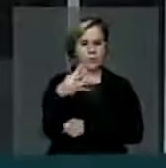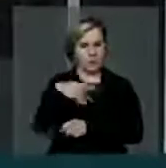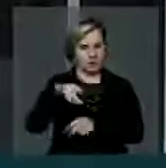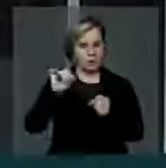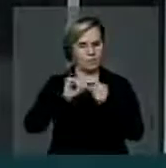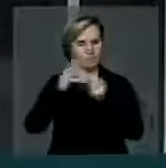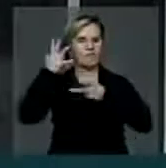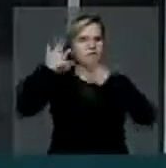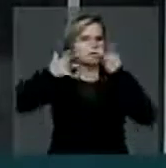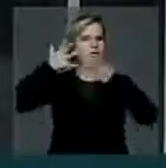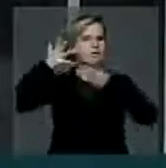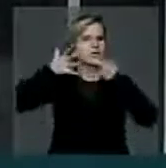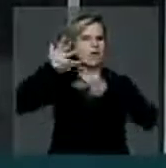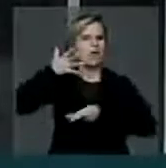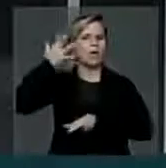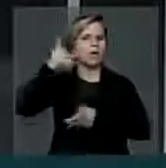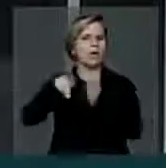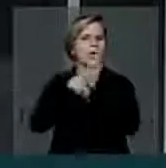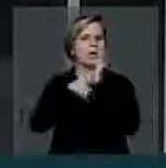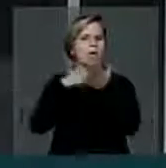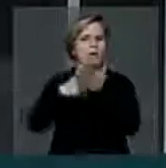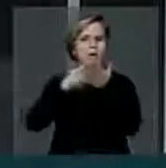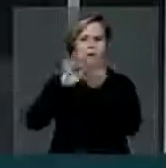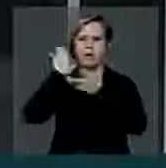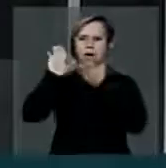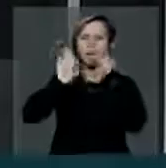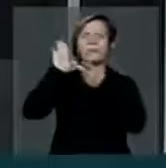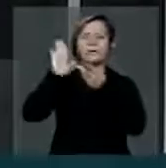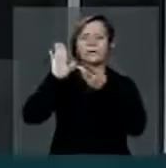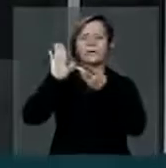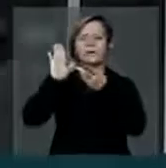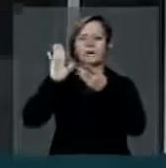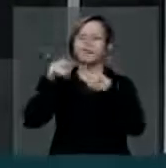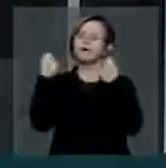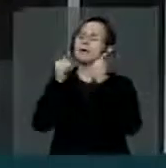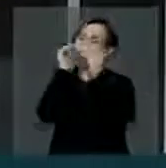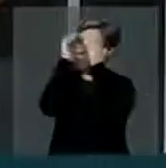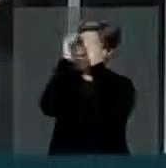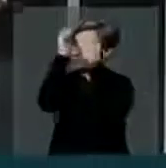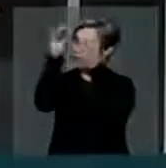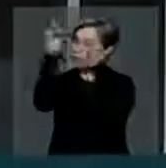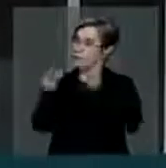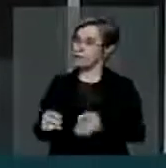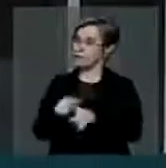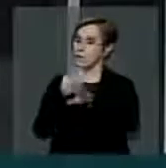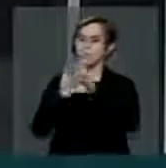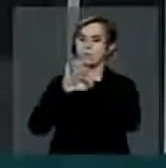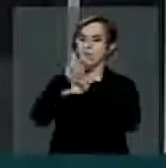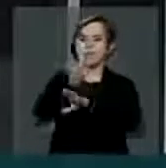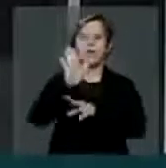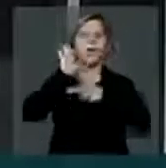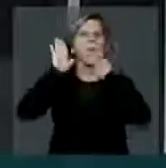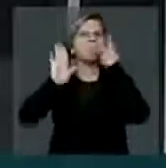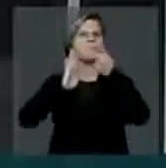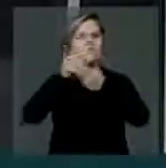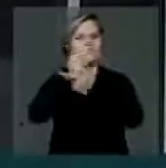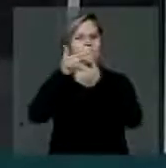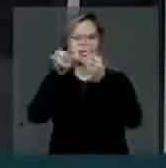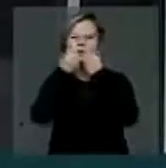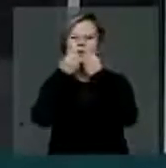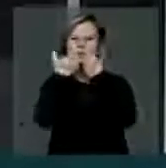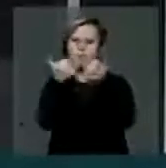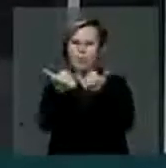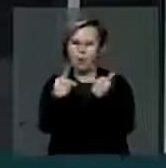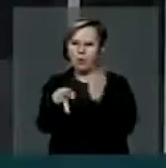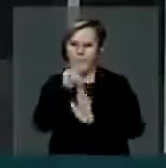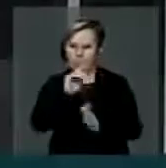discurso de um jeito na campanha, que honre, mas que não vá para a rua prometer coisa boa para o pobre